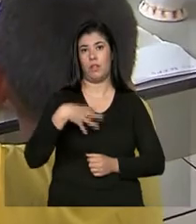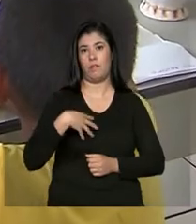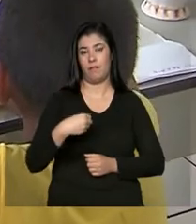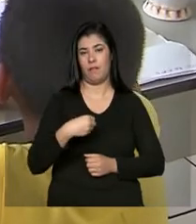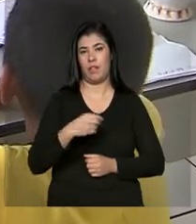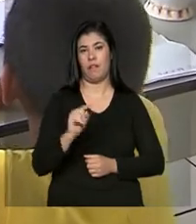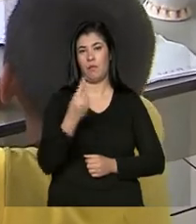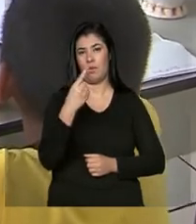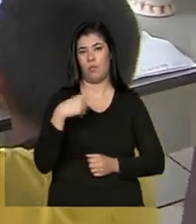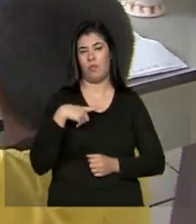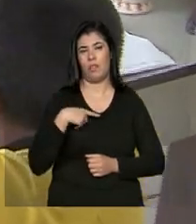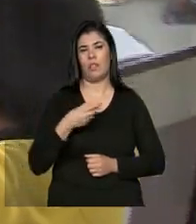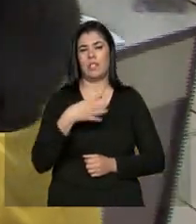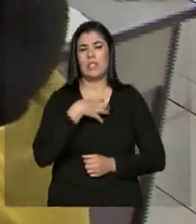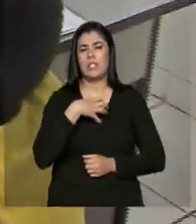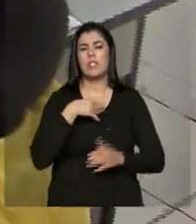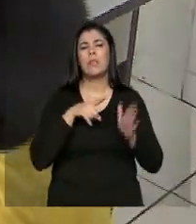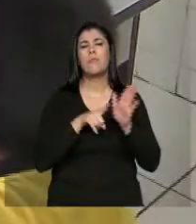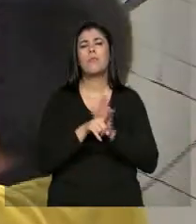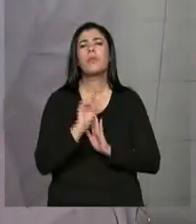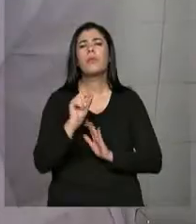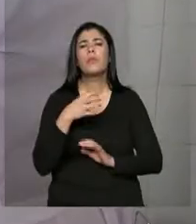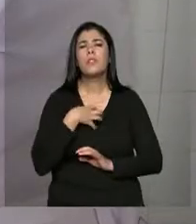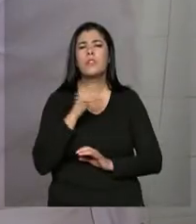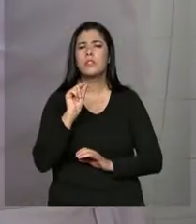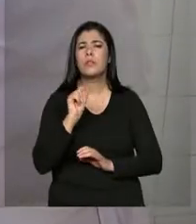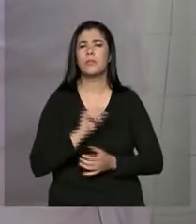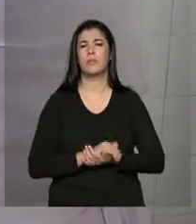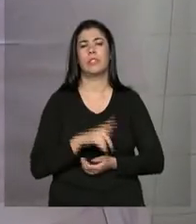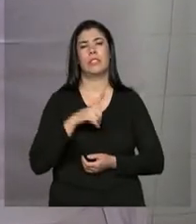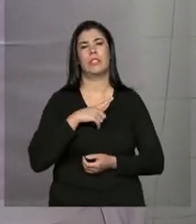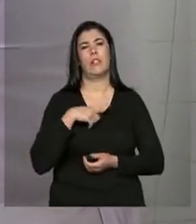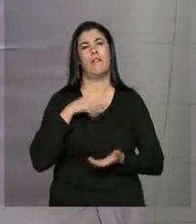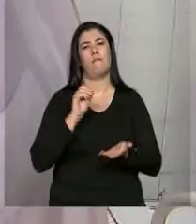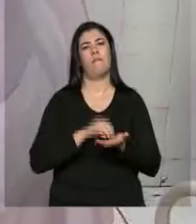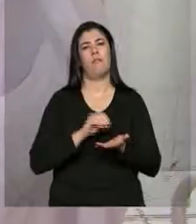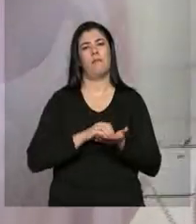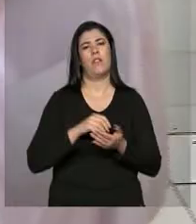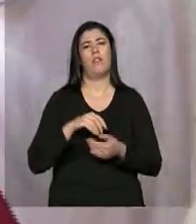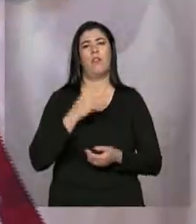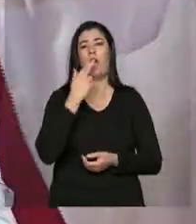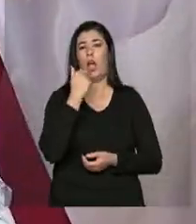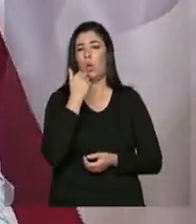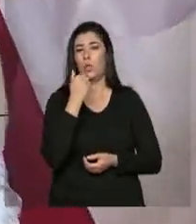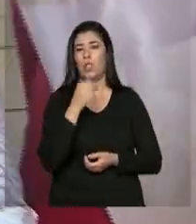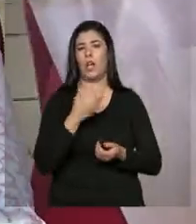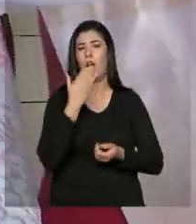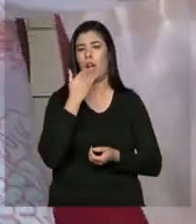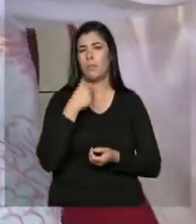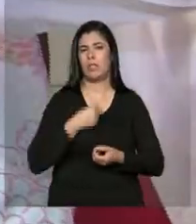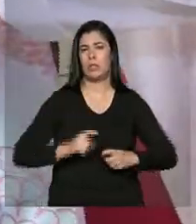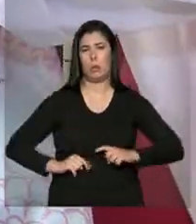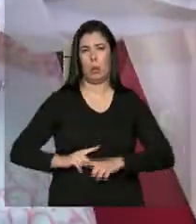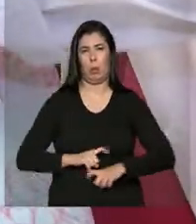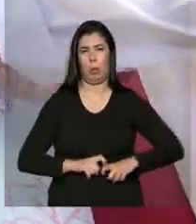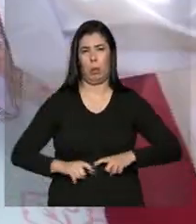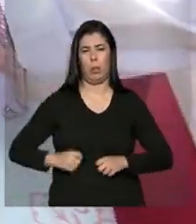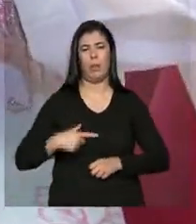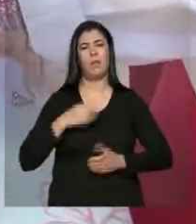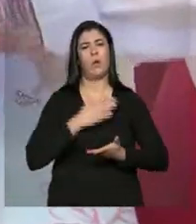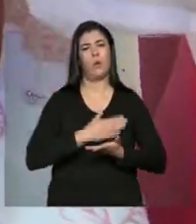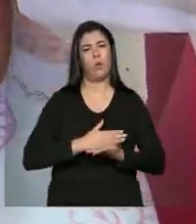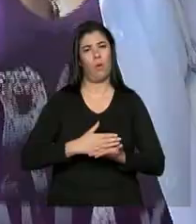coisa? O que você sente? Ele tem uma desnutrição grave associada a uma verminose e vai ter que